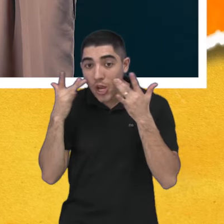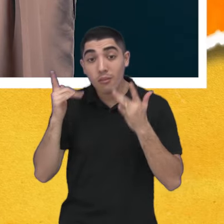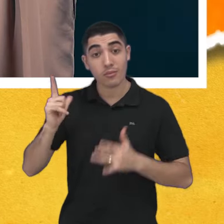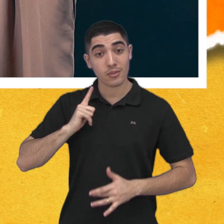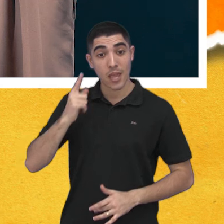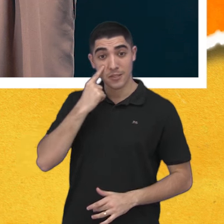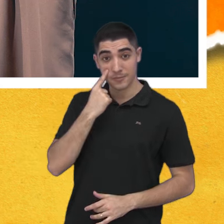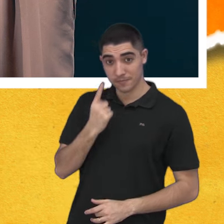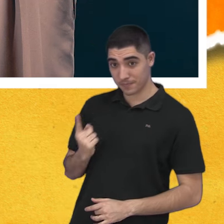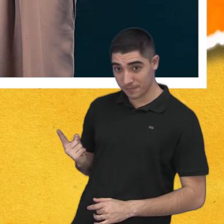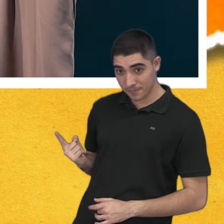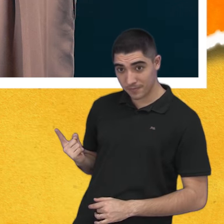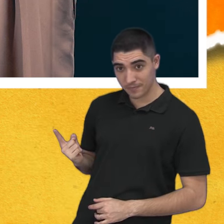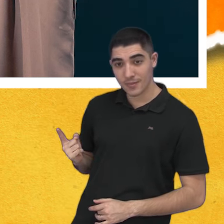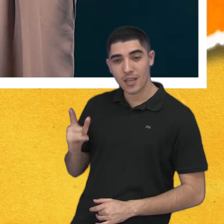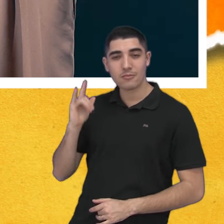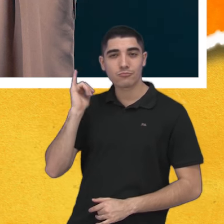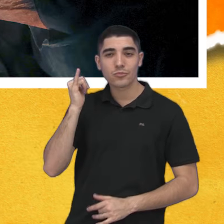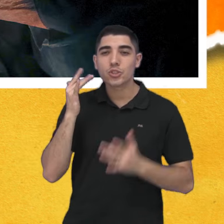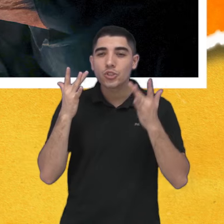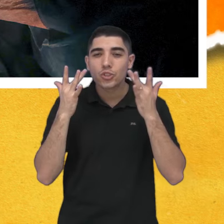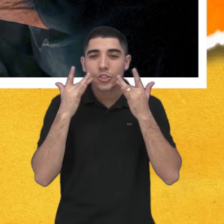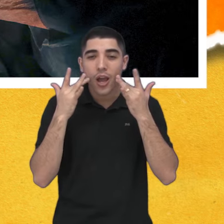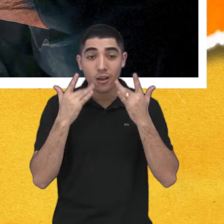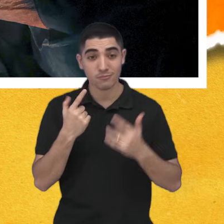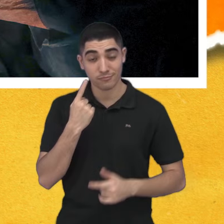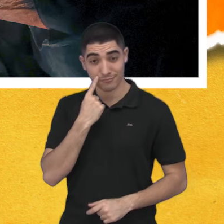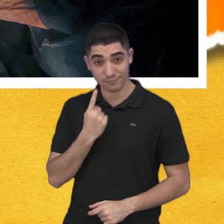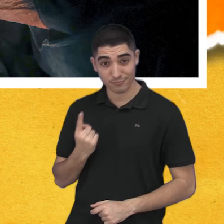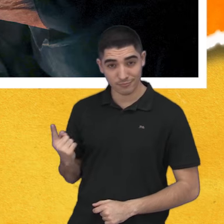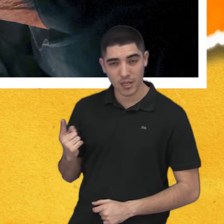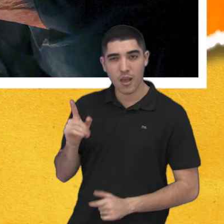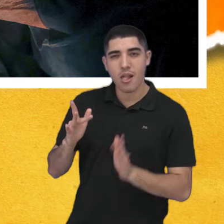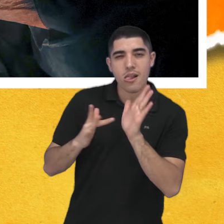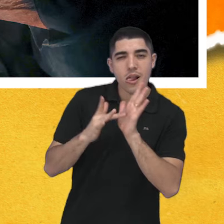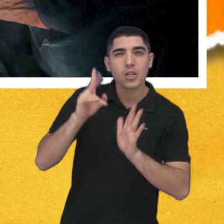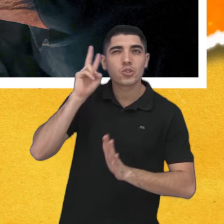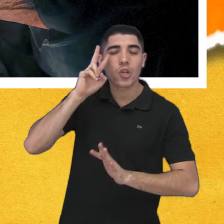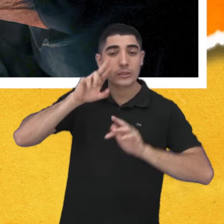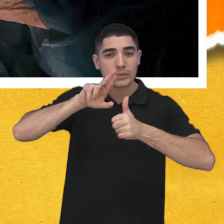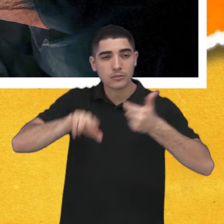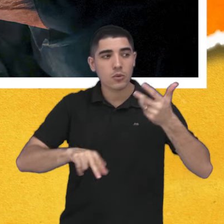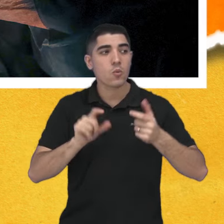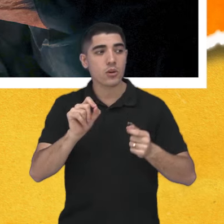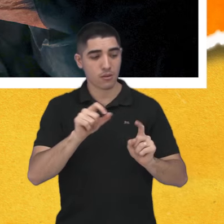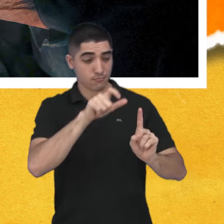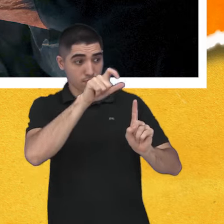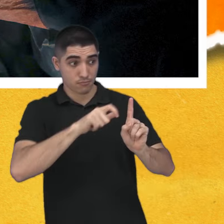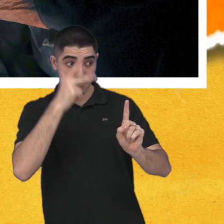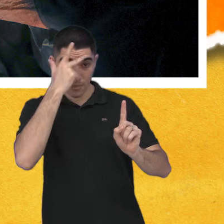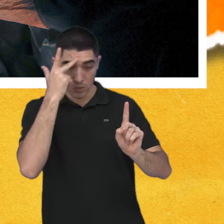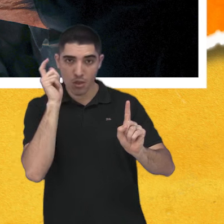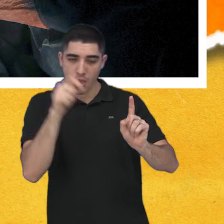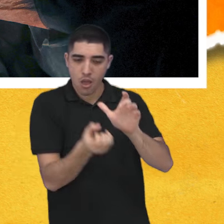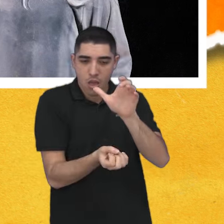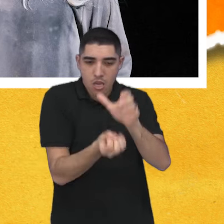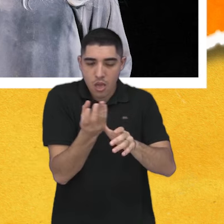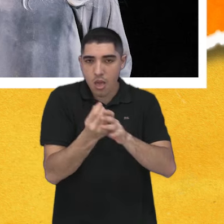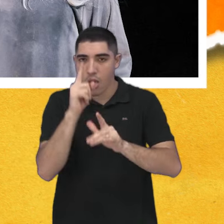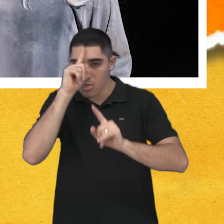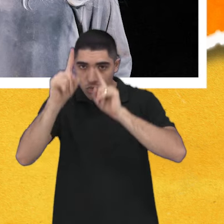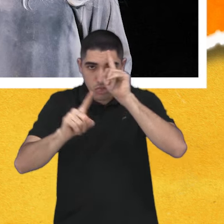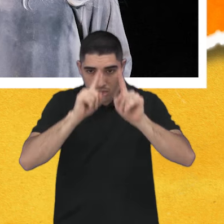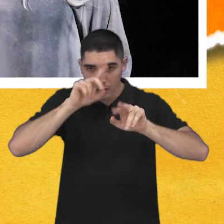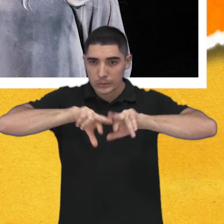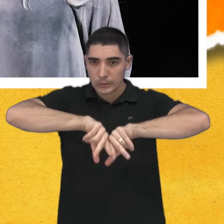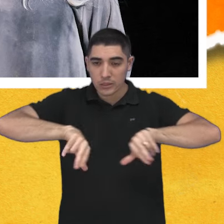Colinas recebe a atriz Vera Holtz com o monólogo Ficções. O espetáculo aborda a capacidade do homem em criar